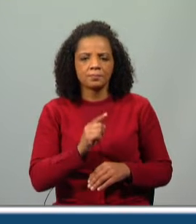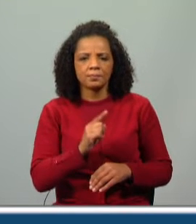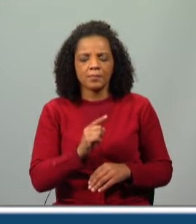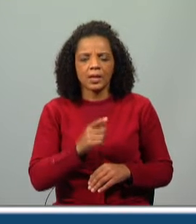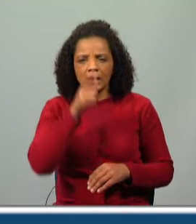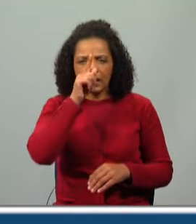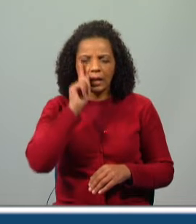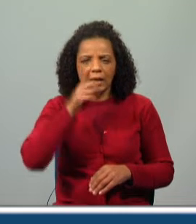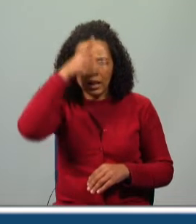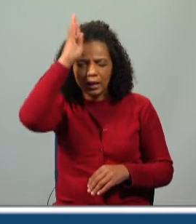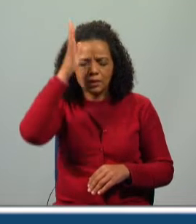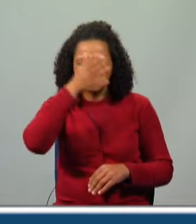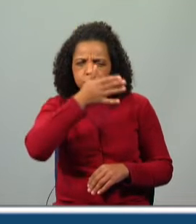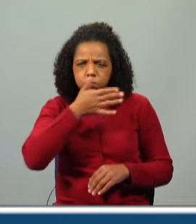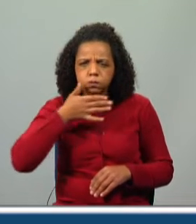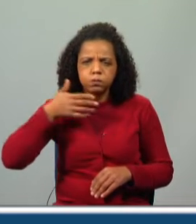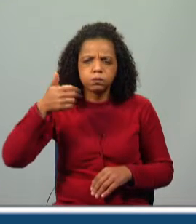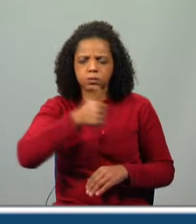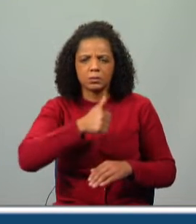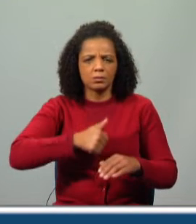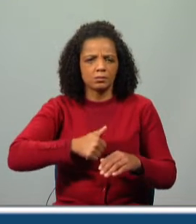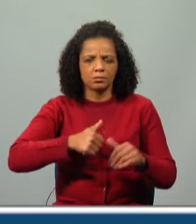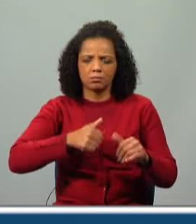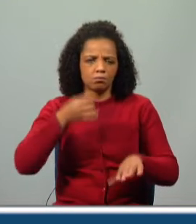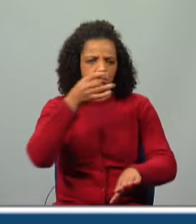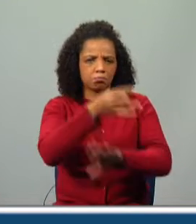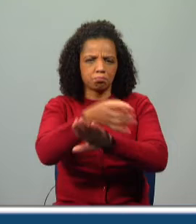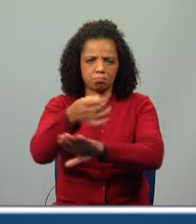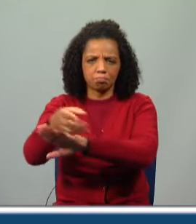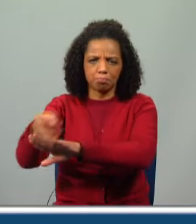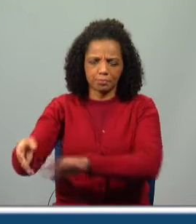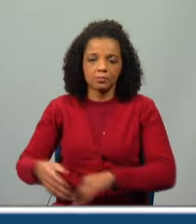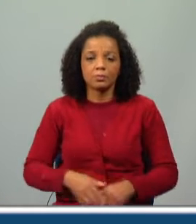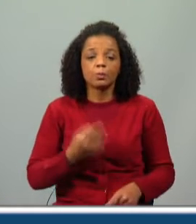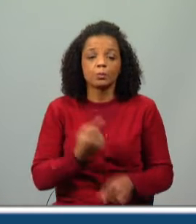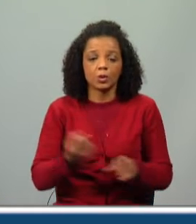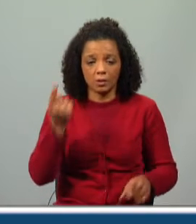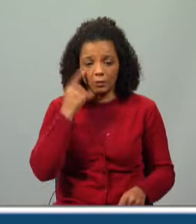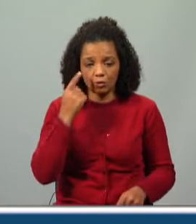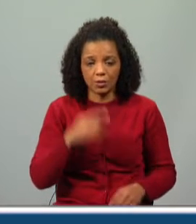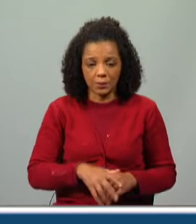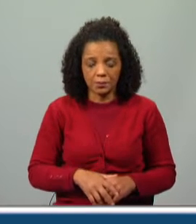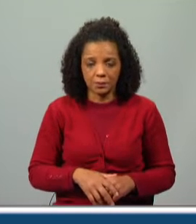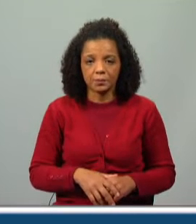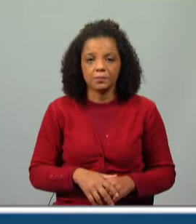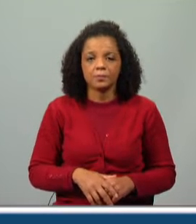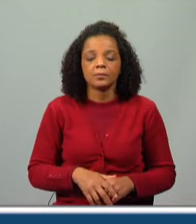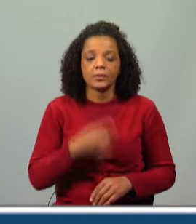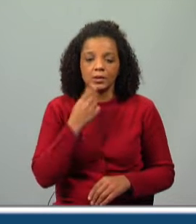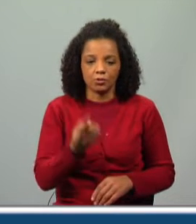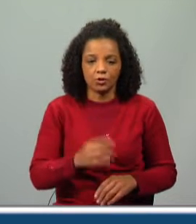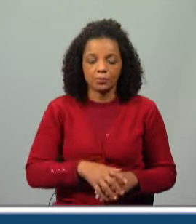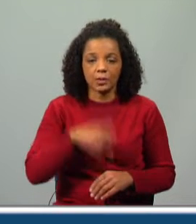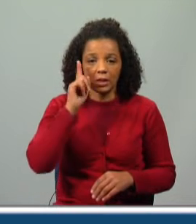galinha era ainda mais bonita do que todas as outras. E vamos ver porquê. Então, diz o